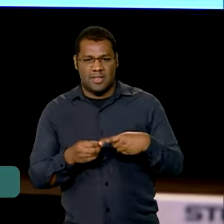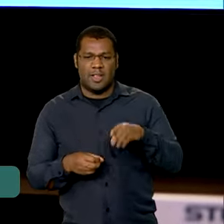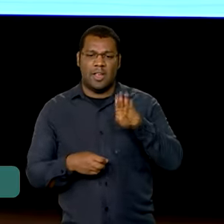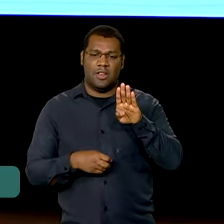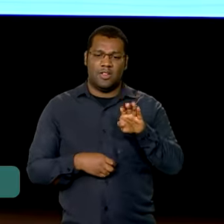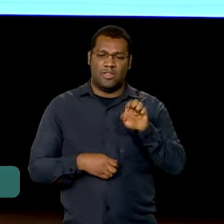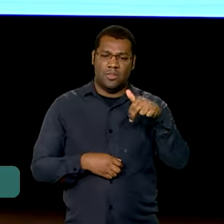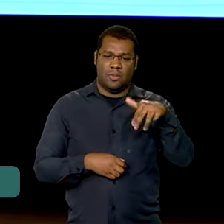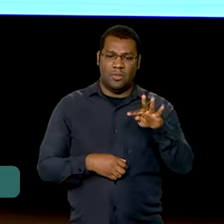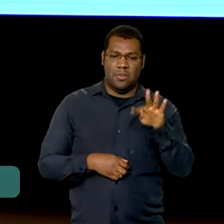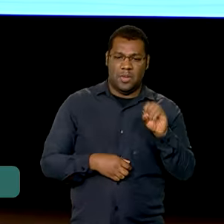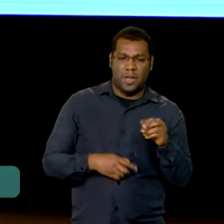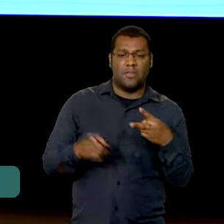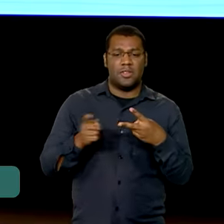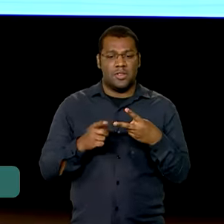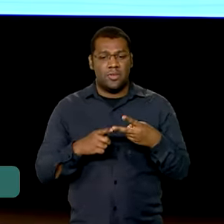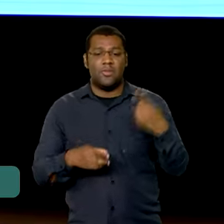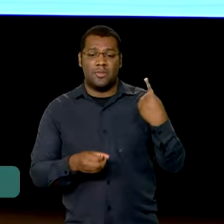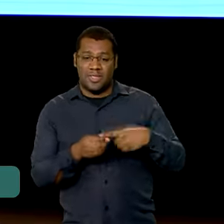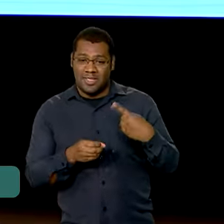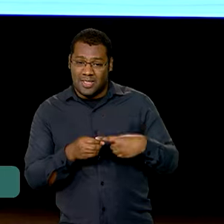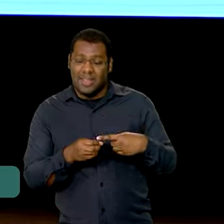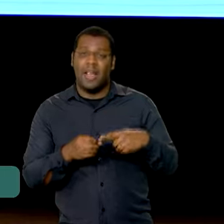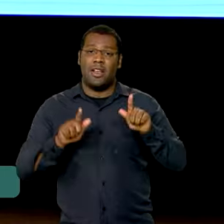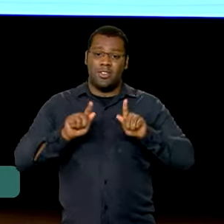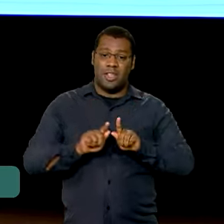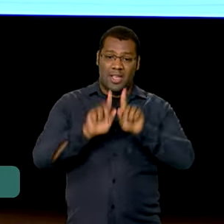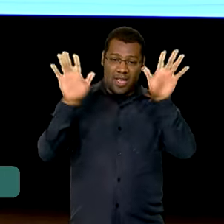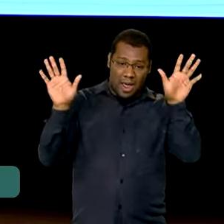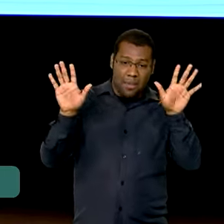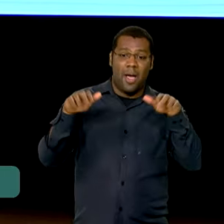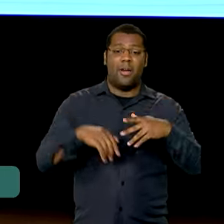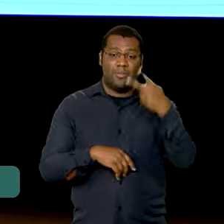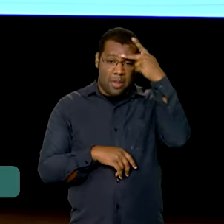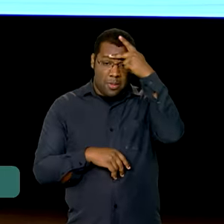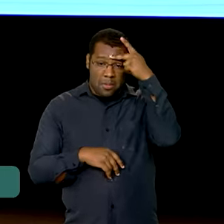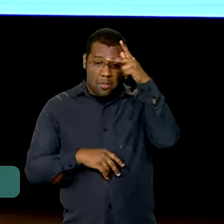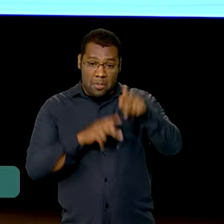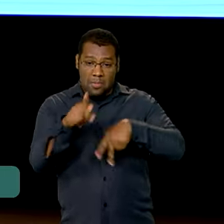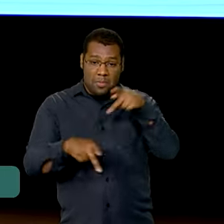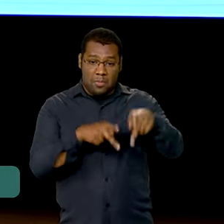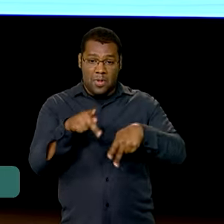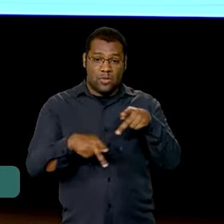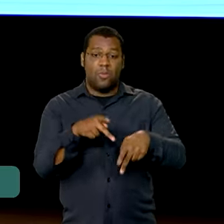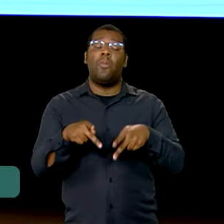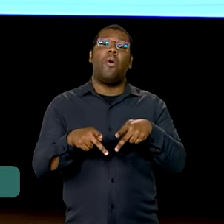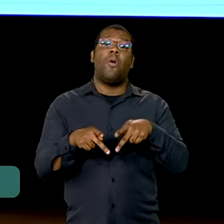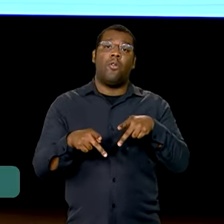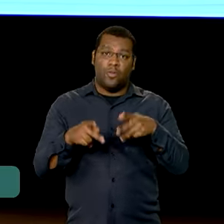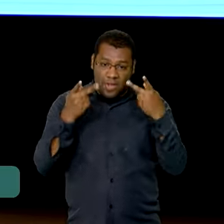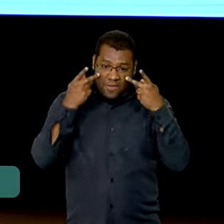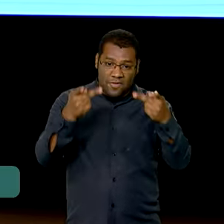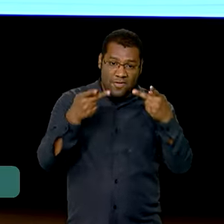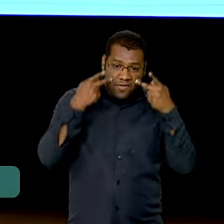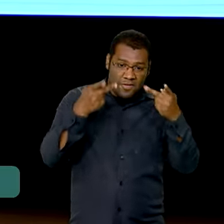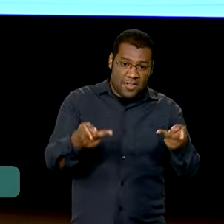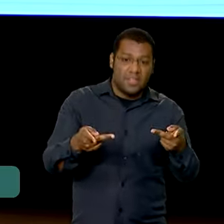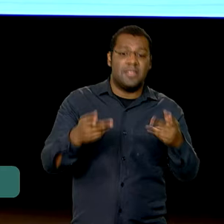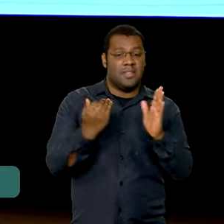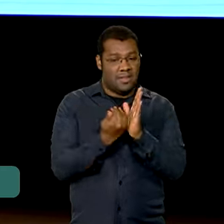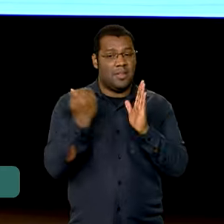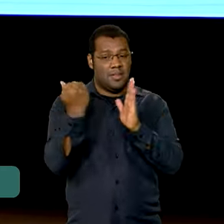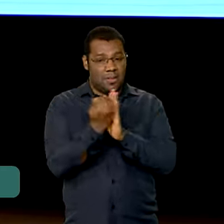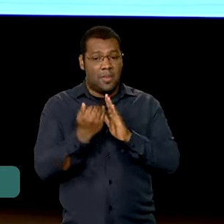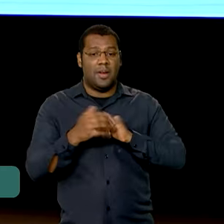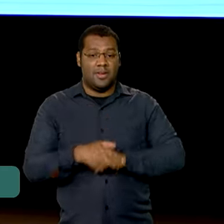Gramado. De toda essa crise que foi causada por esses eventos climáticos no Rio Grande do Sul, nós vamos sair maiores e melhores. Nós vamos sair com mais, sem